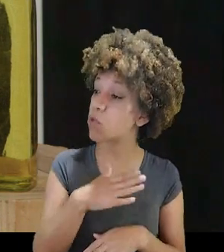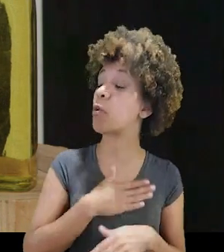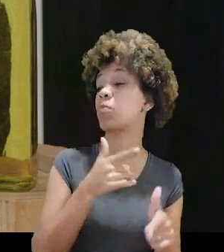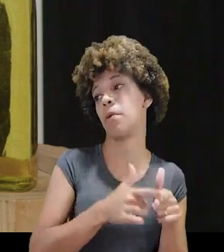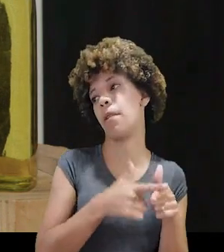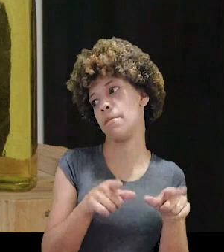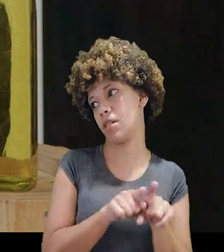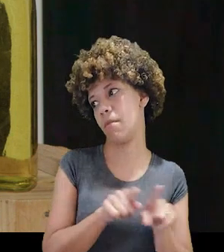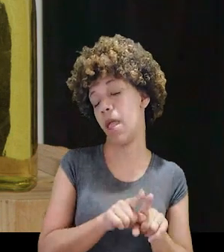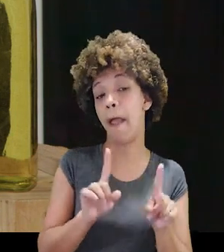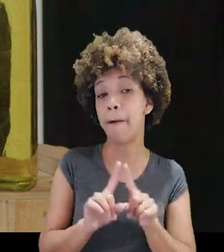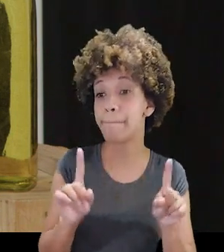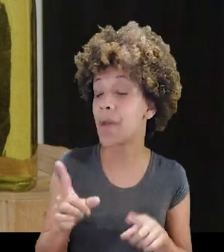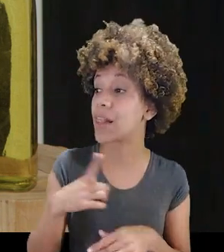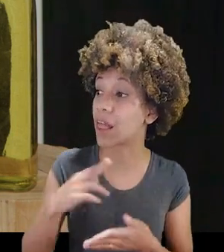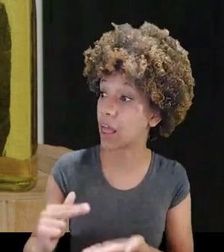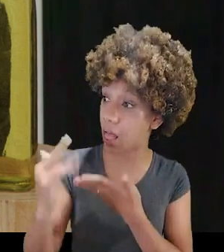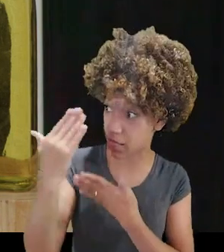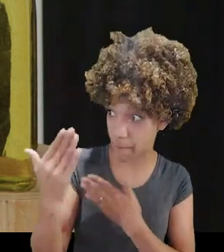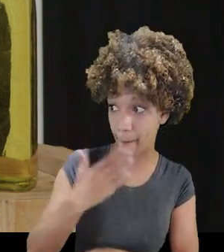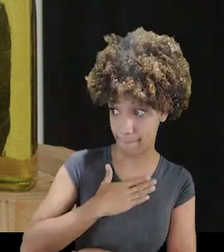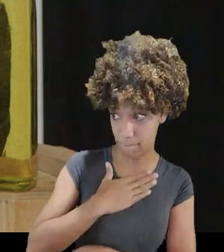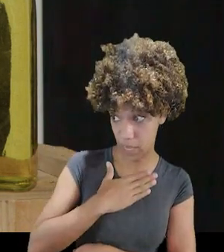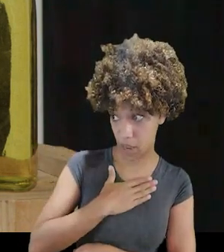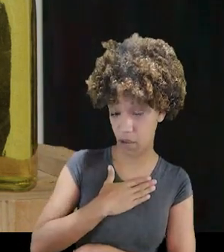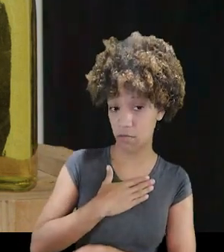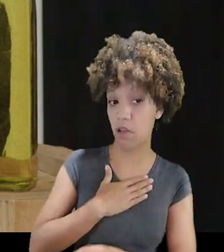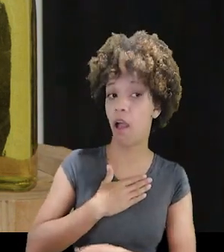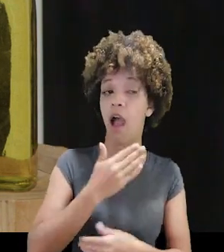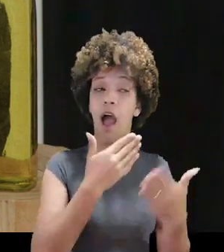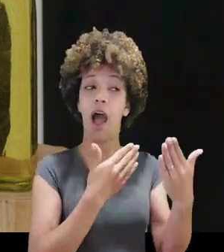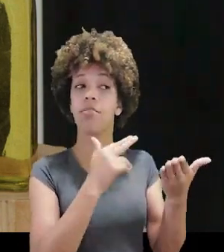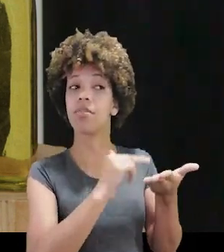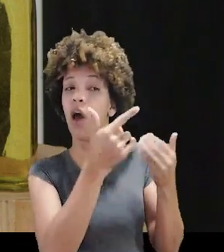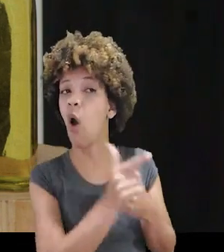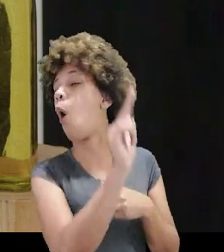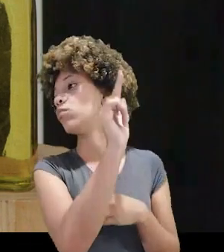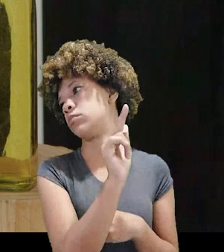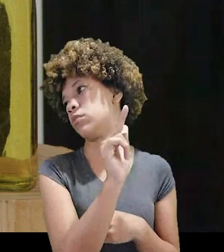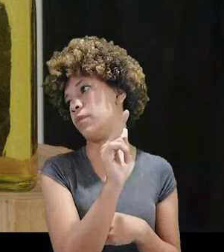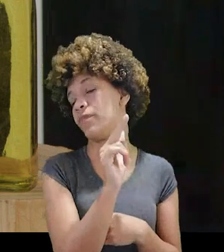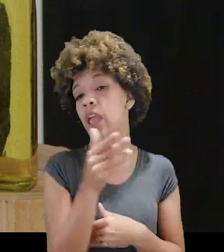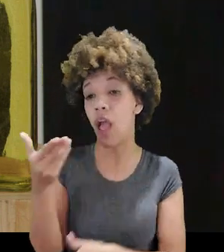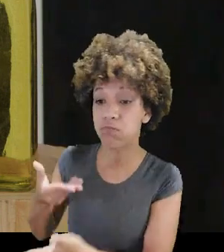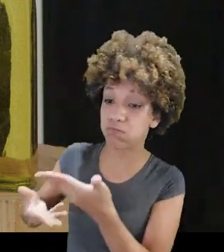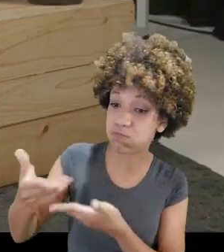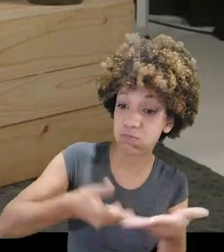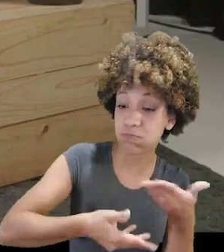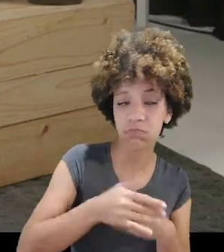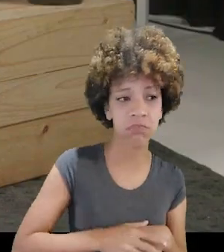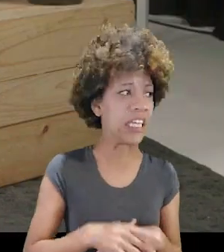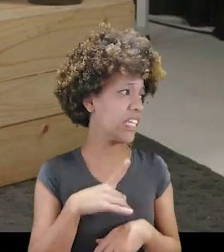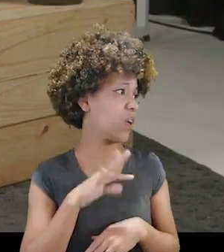Tem os meus problemas. Mas eu levo para a terapeuta, minha terapeuta, e a terapeuta leva para a outra terapeuta. É uma passando para